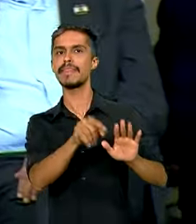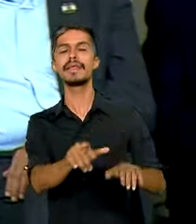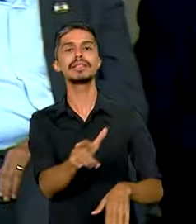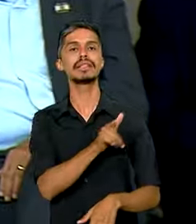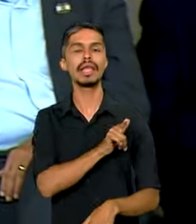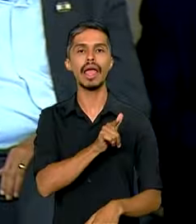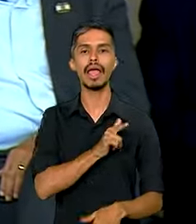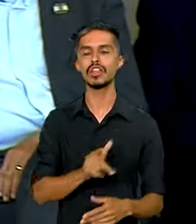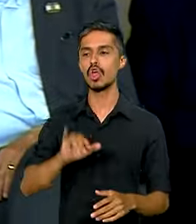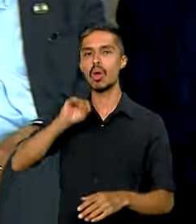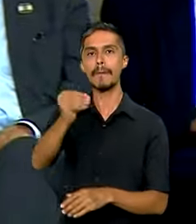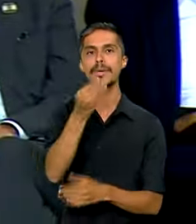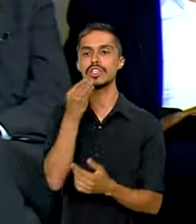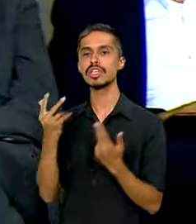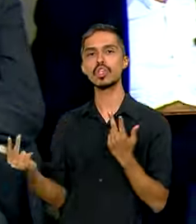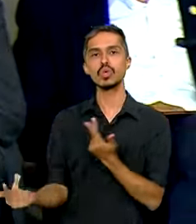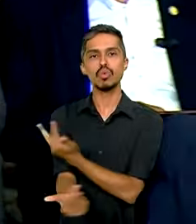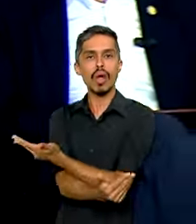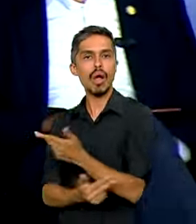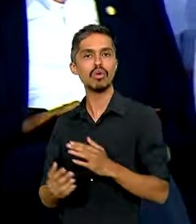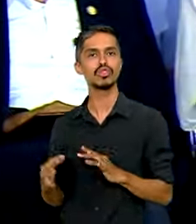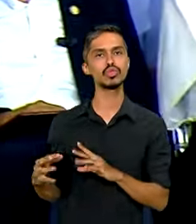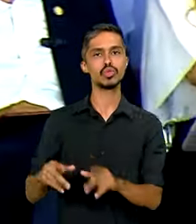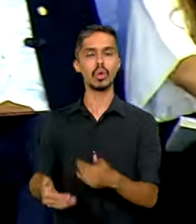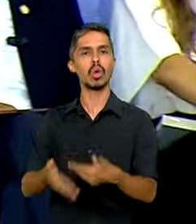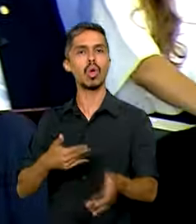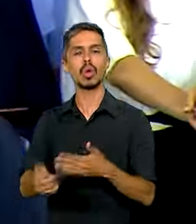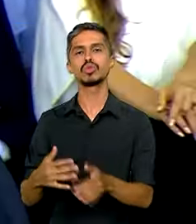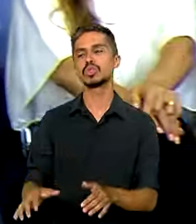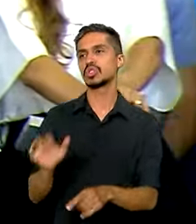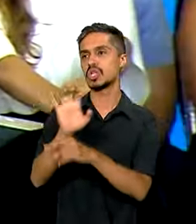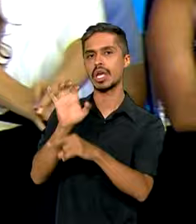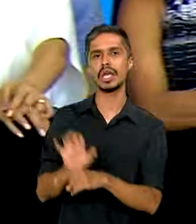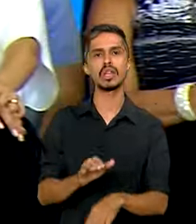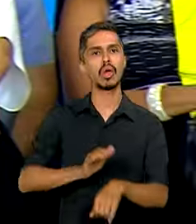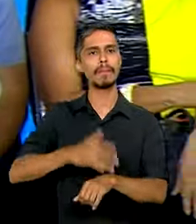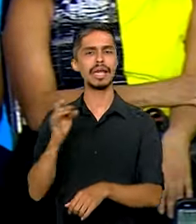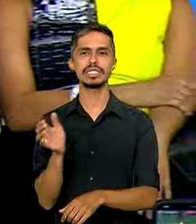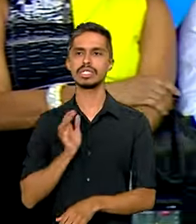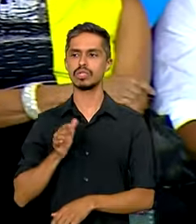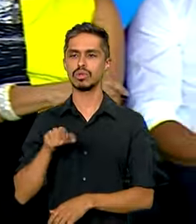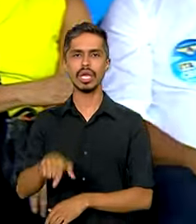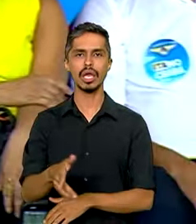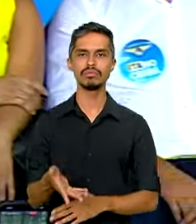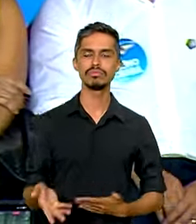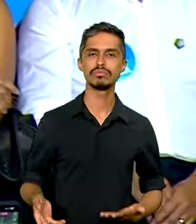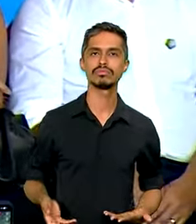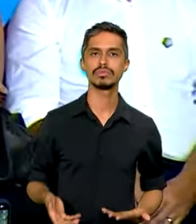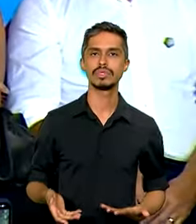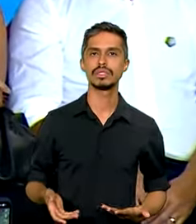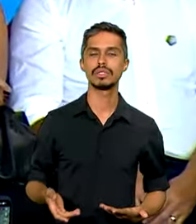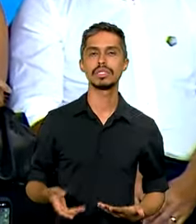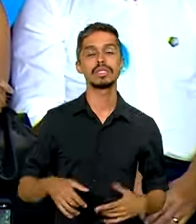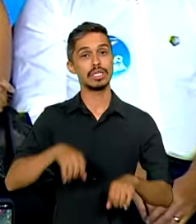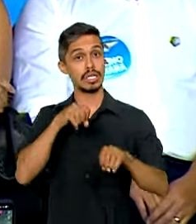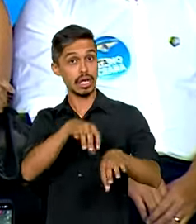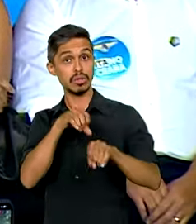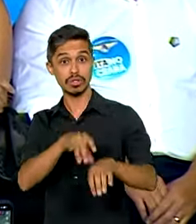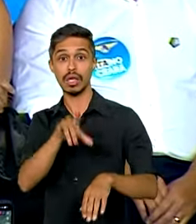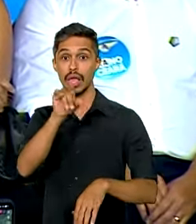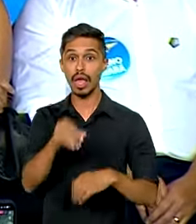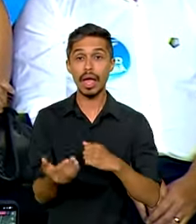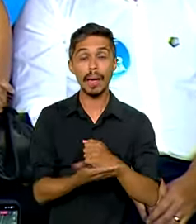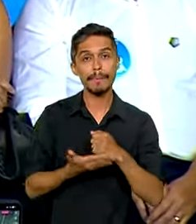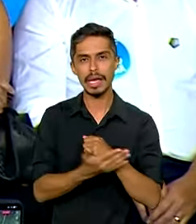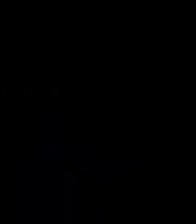tenha a mesma oportunidade que tenha qualquer outro estado dos mais ricos desse país. E a educação é a